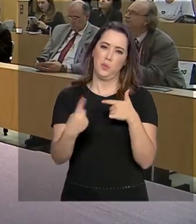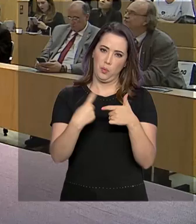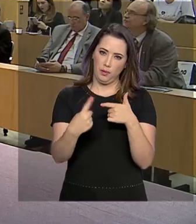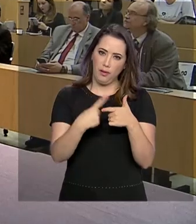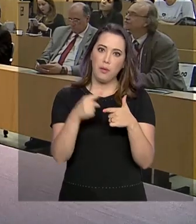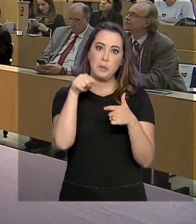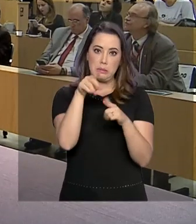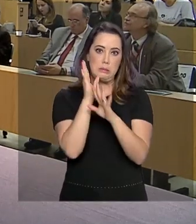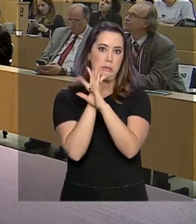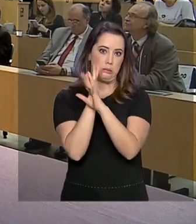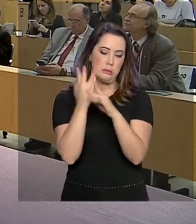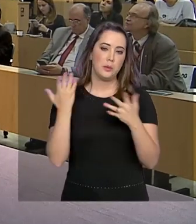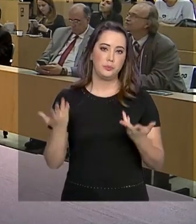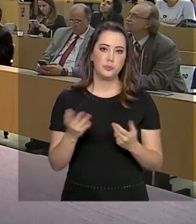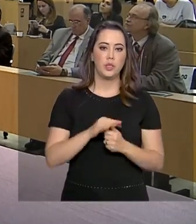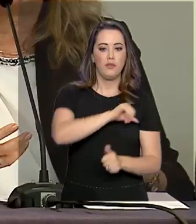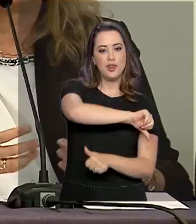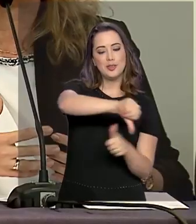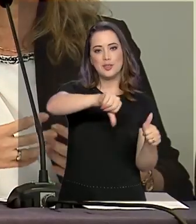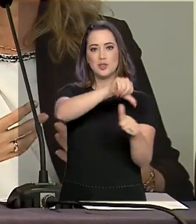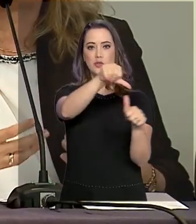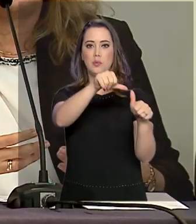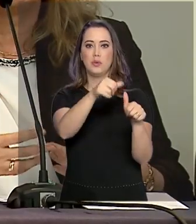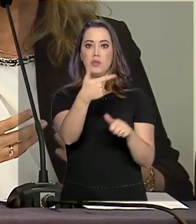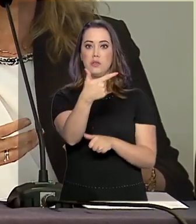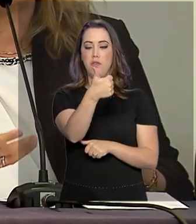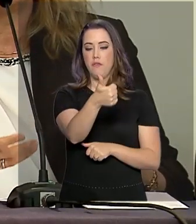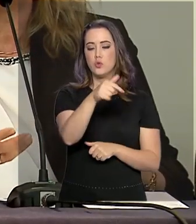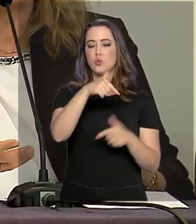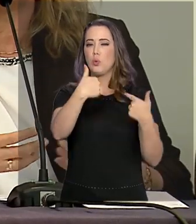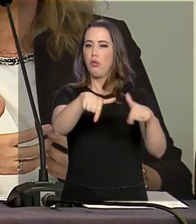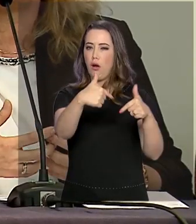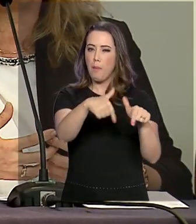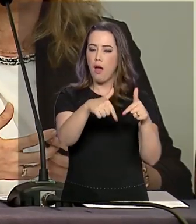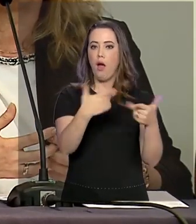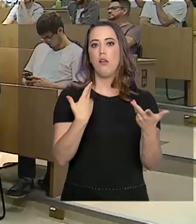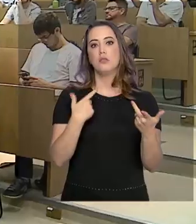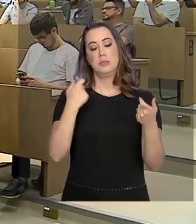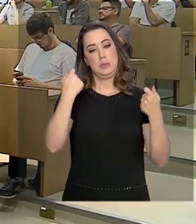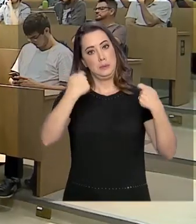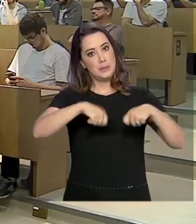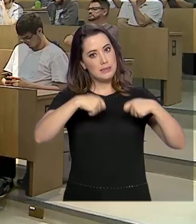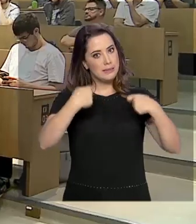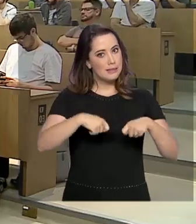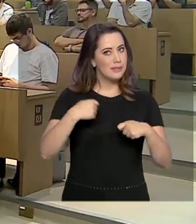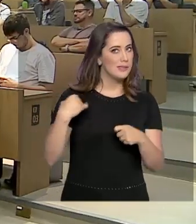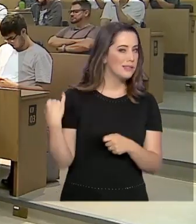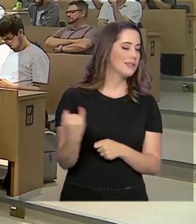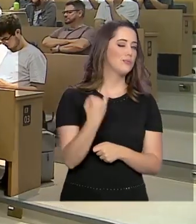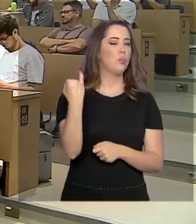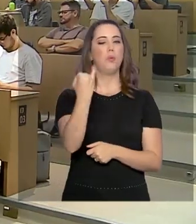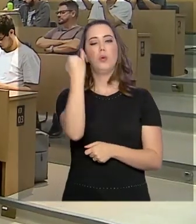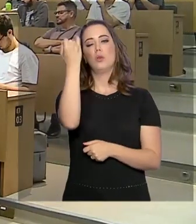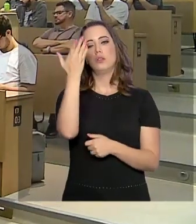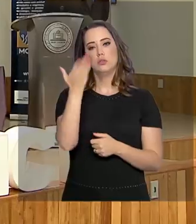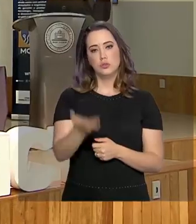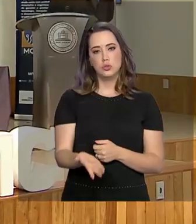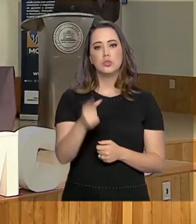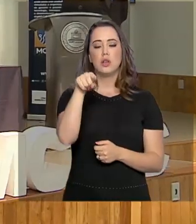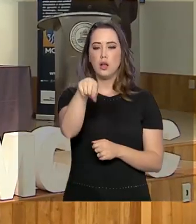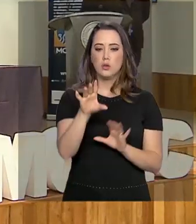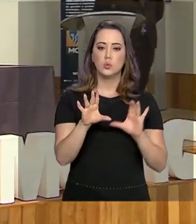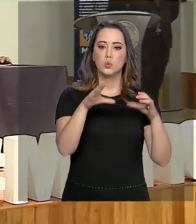cidade, que foram convertidas em 21 ações consideradas essenciais. E são elas que